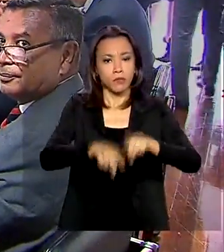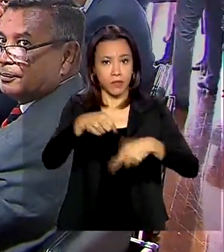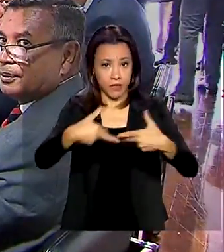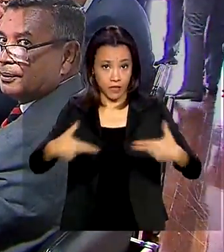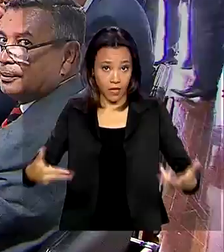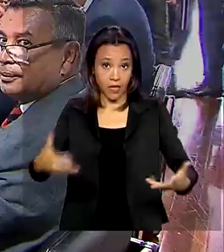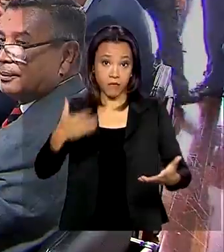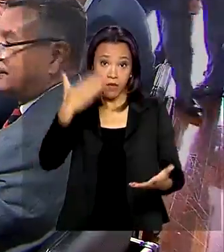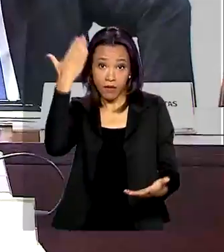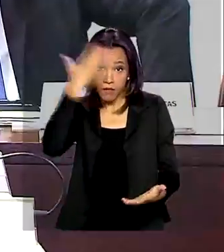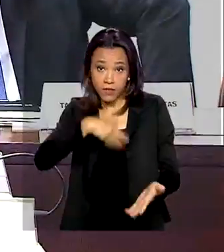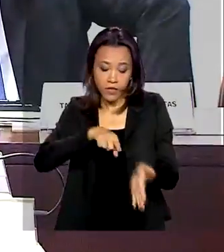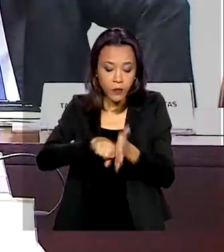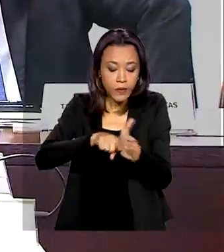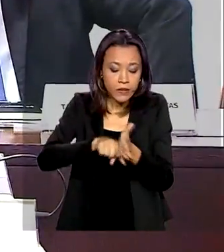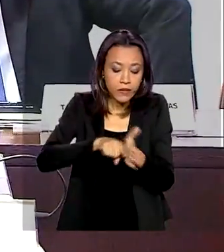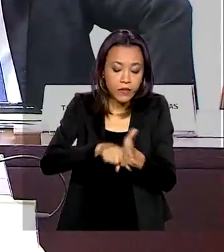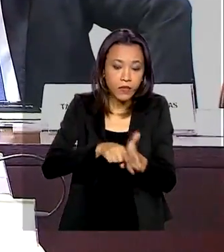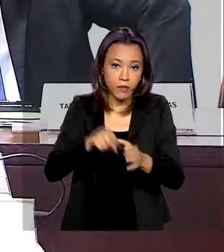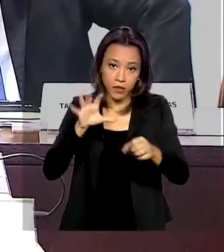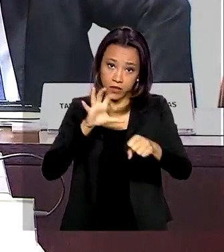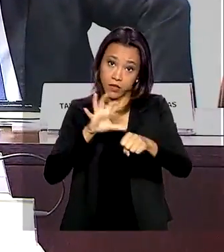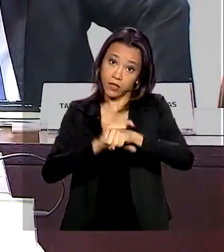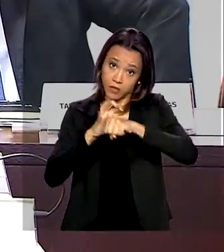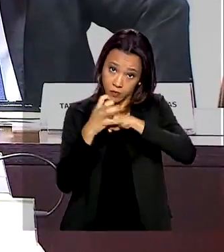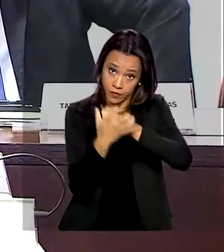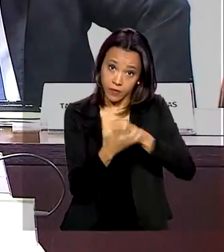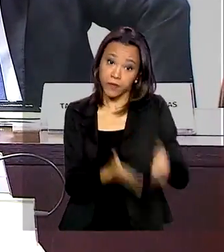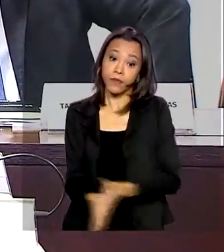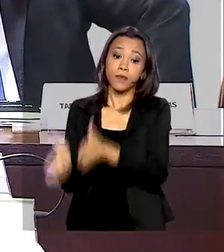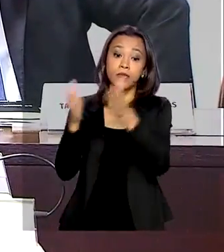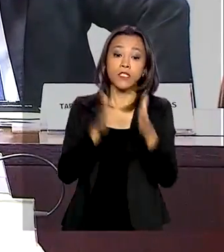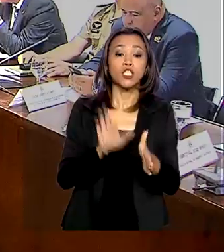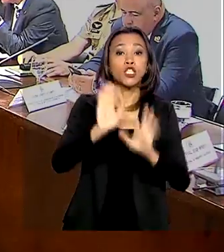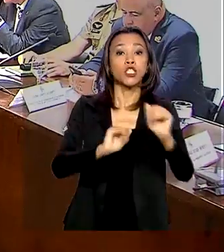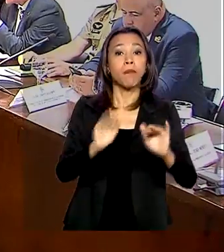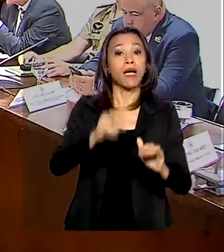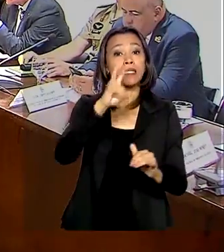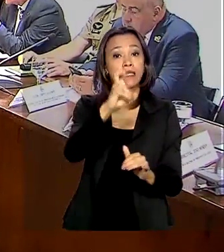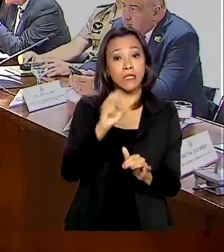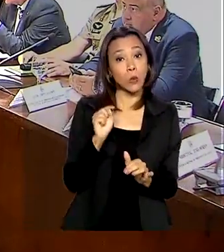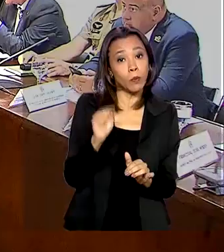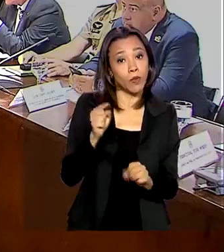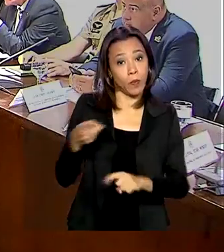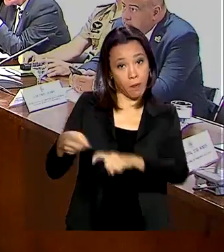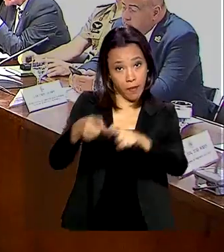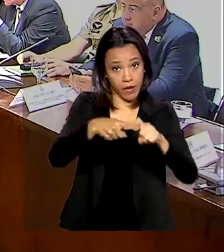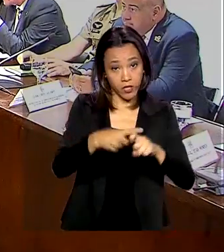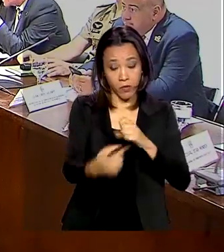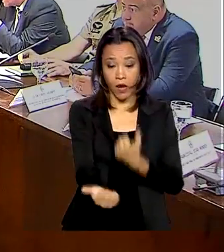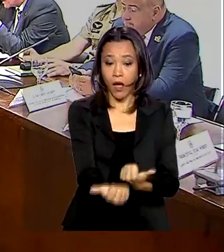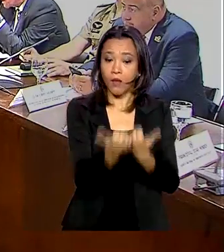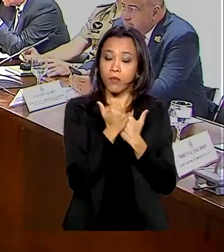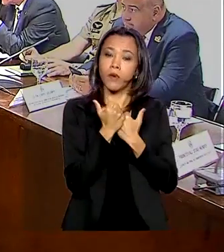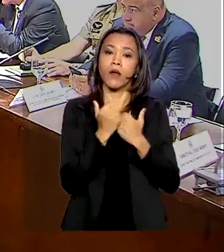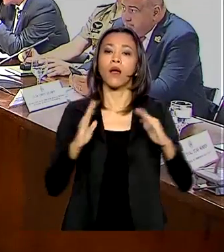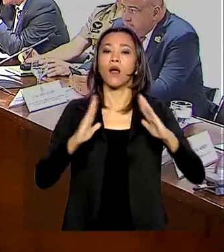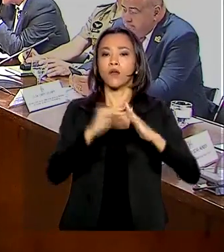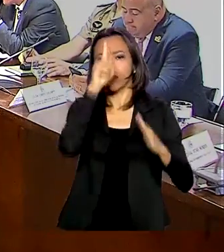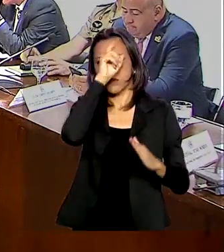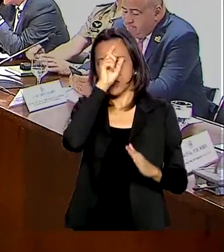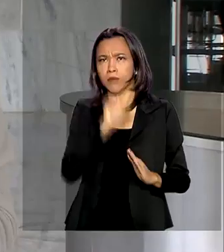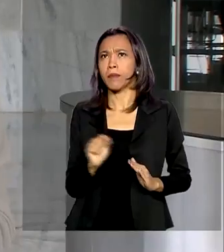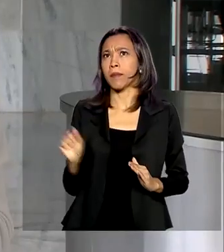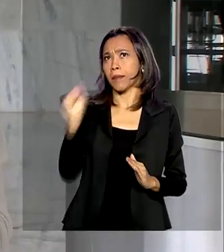Covid-19. Também serão chamados mais de 5 mil médicos para reforçar o atendimento nas unidades públicas de